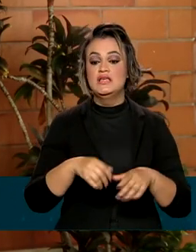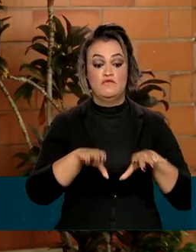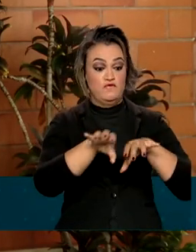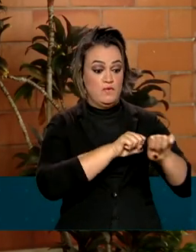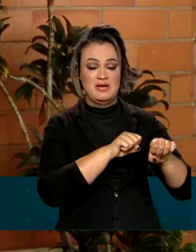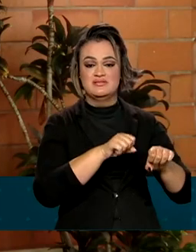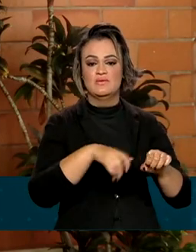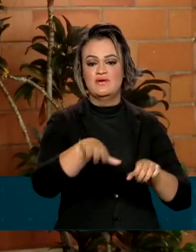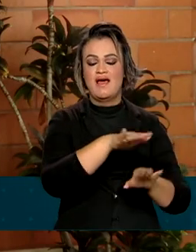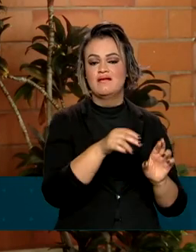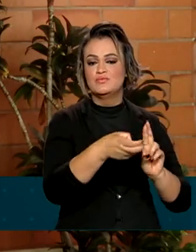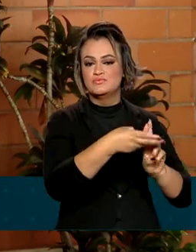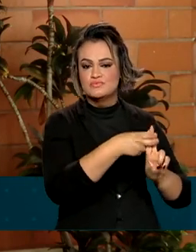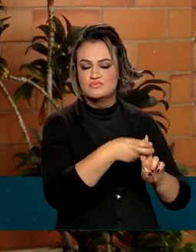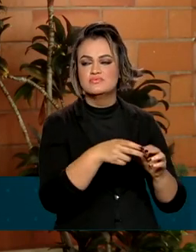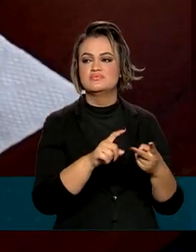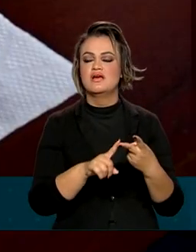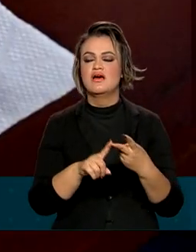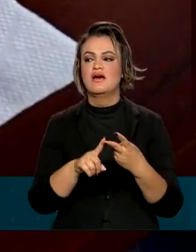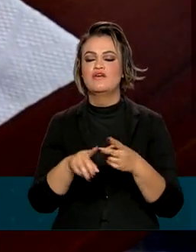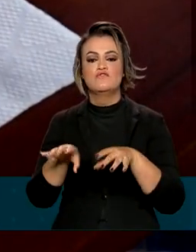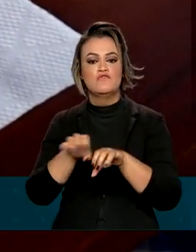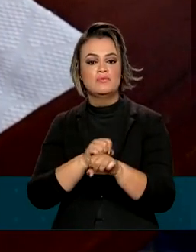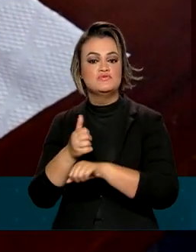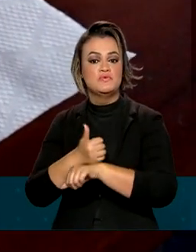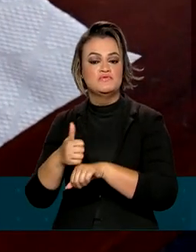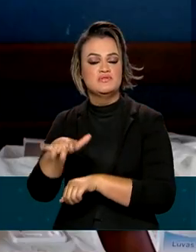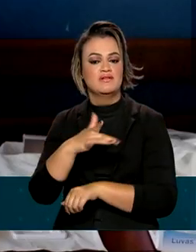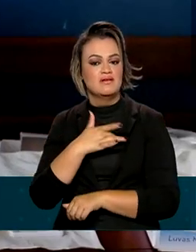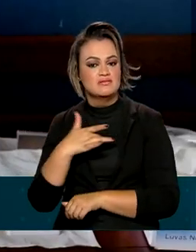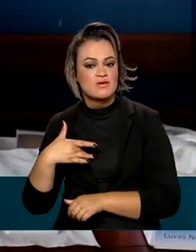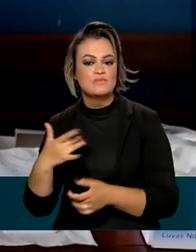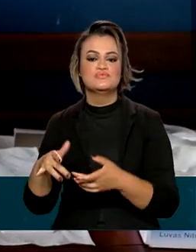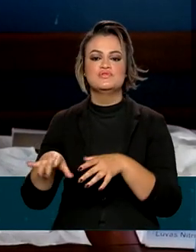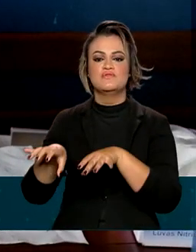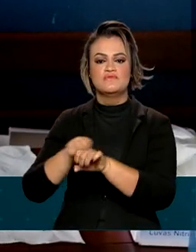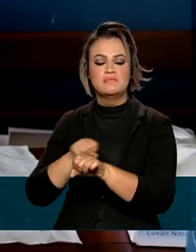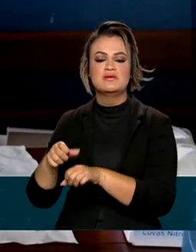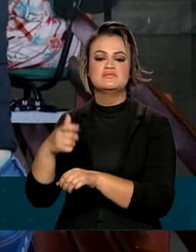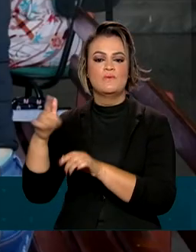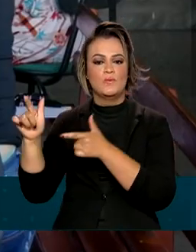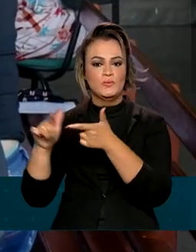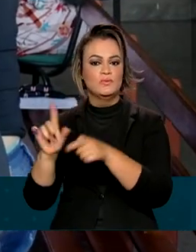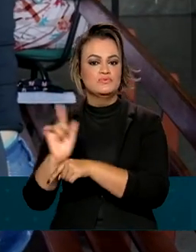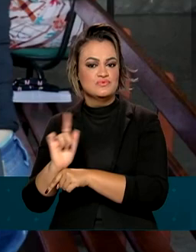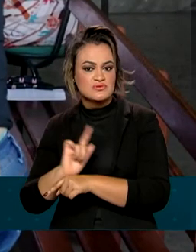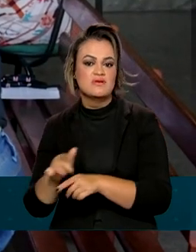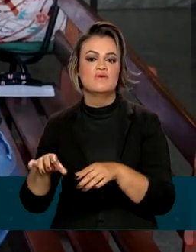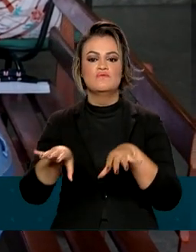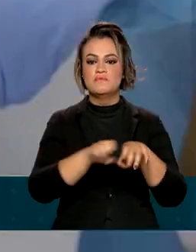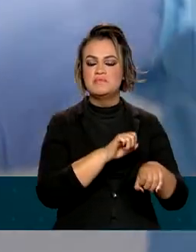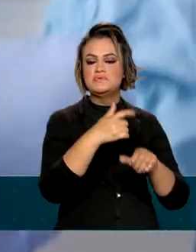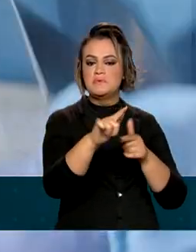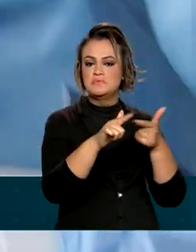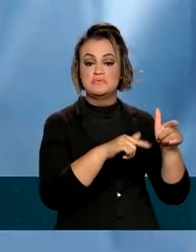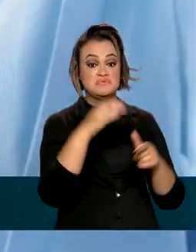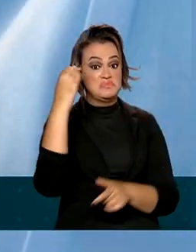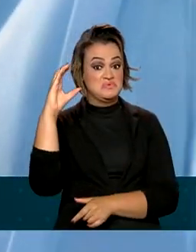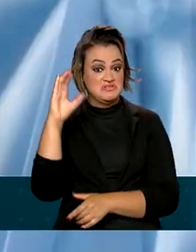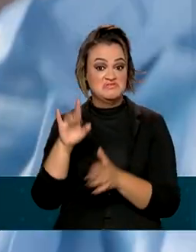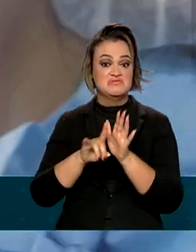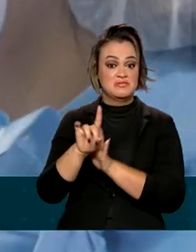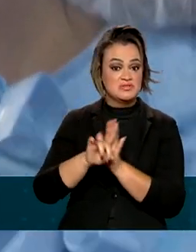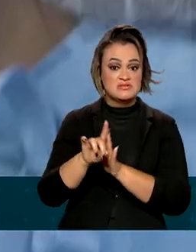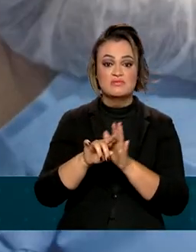SUS, para o Sistema Único de Saúde, a formação de profissionais de saúde, a formação de profissionais para a gestão, seja a formação de cientistas, de